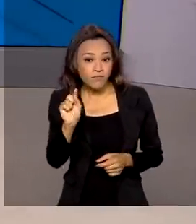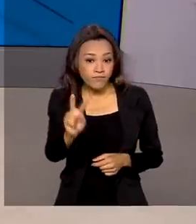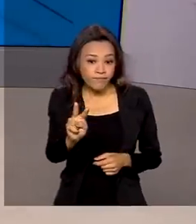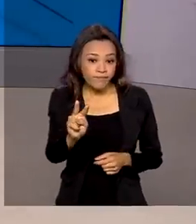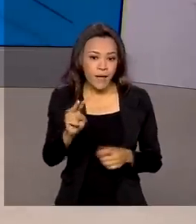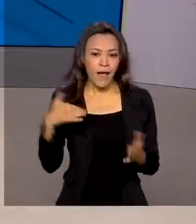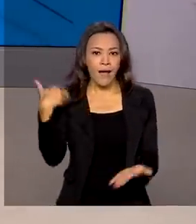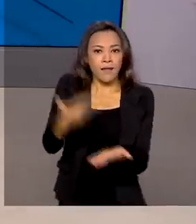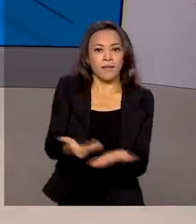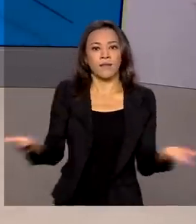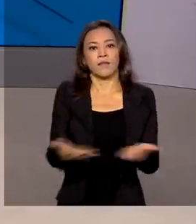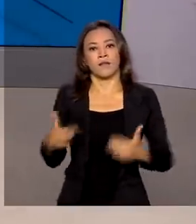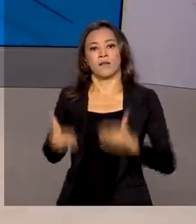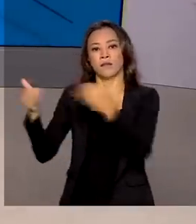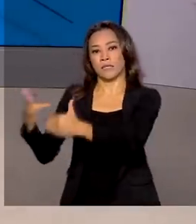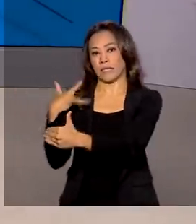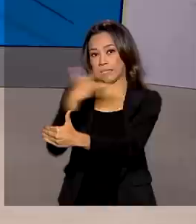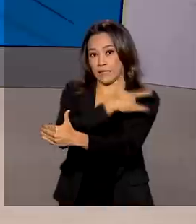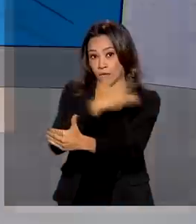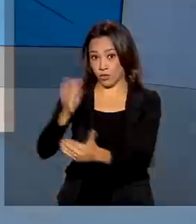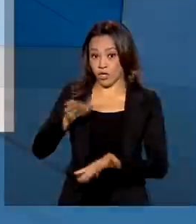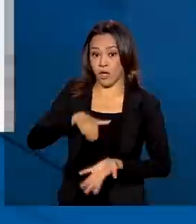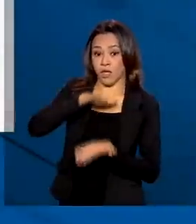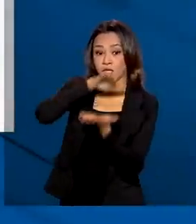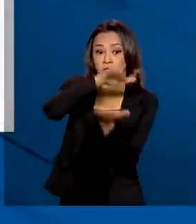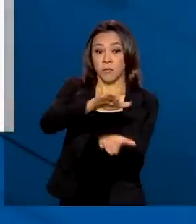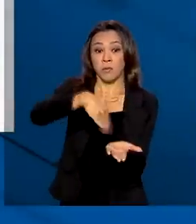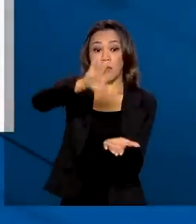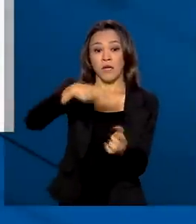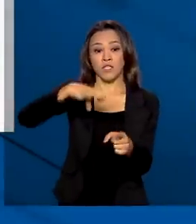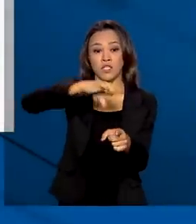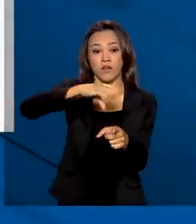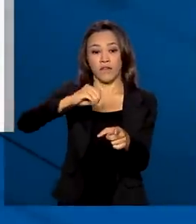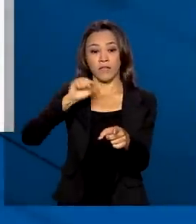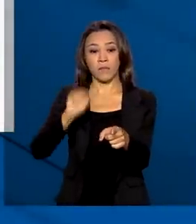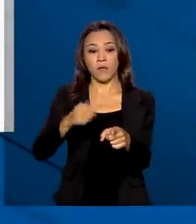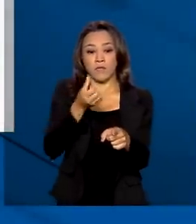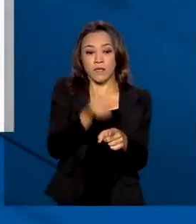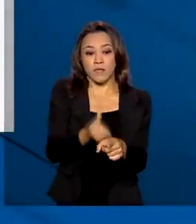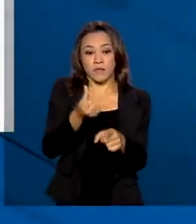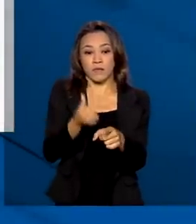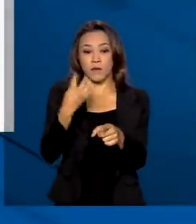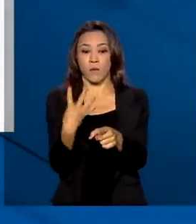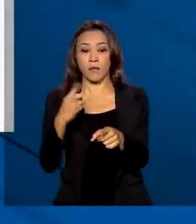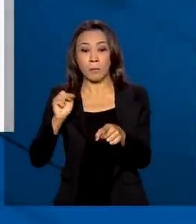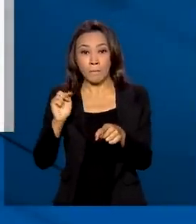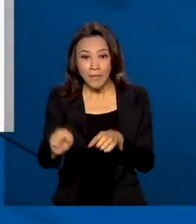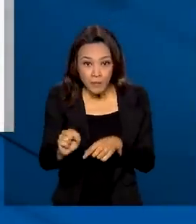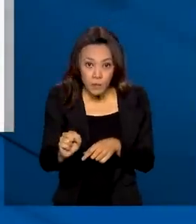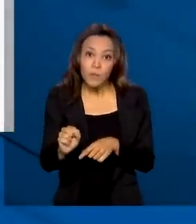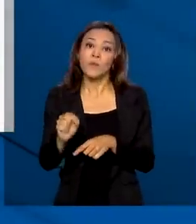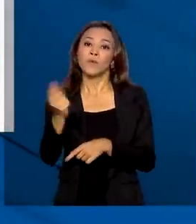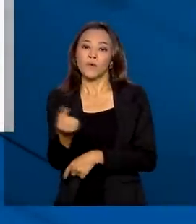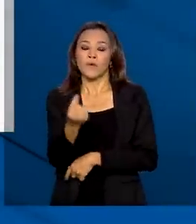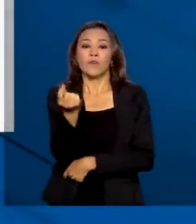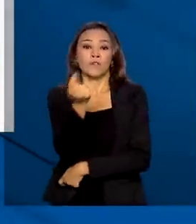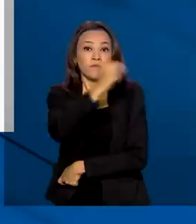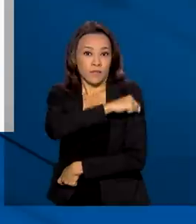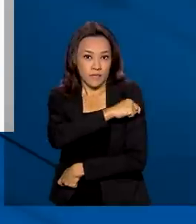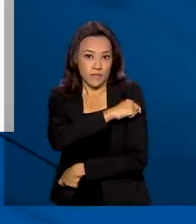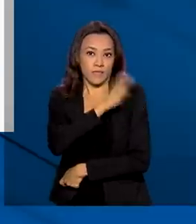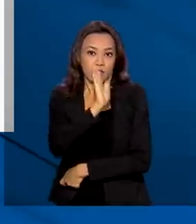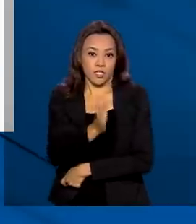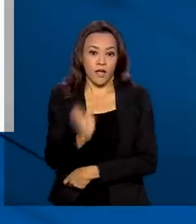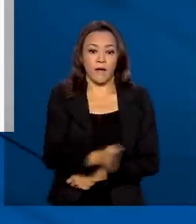até agora o Ministério da Saúde já distribuiu mais de 90 milhões, 664 mil doses de vacinas